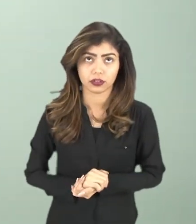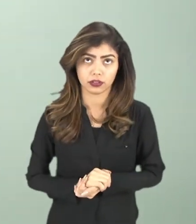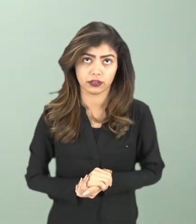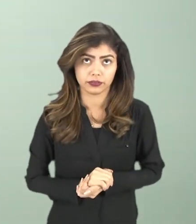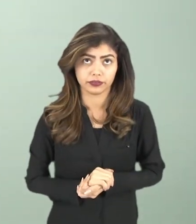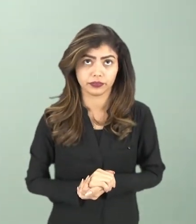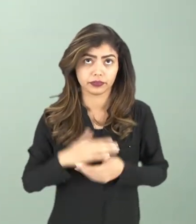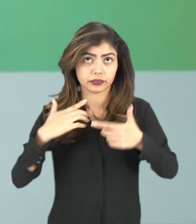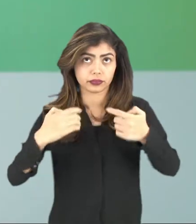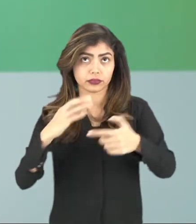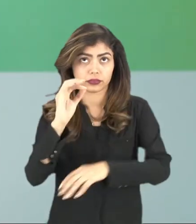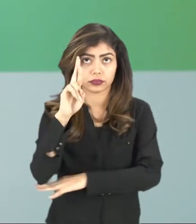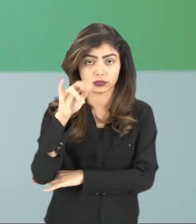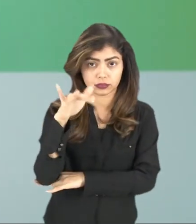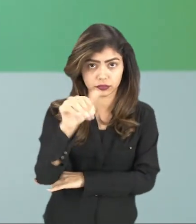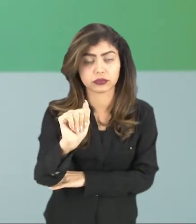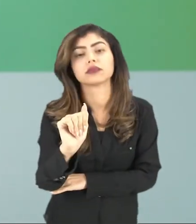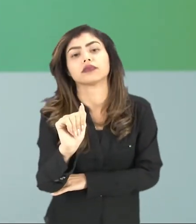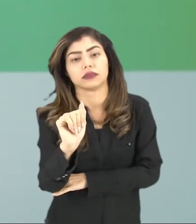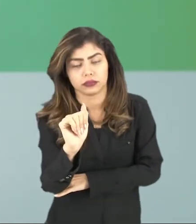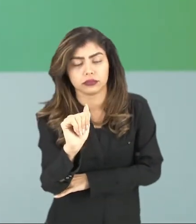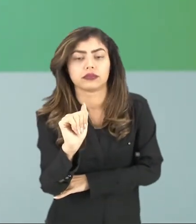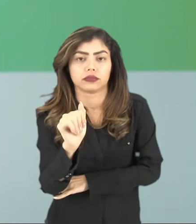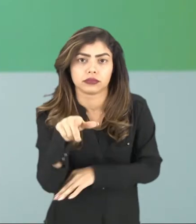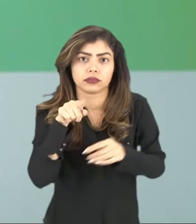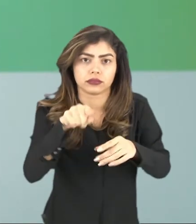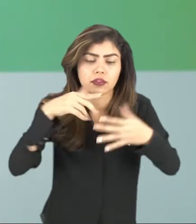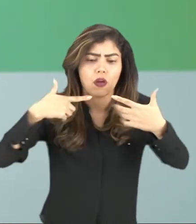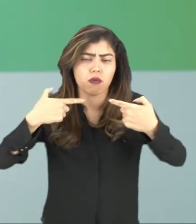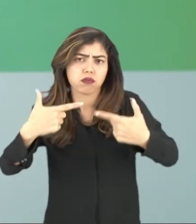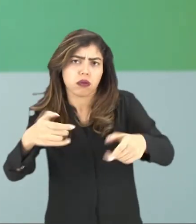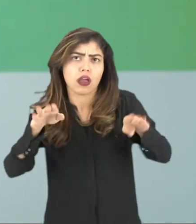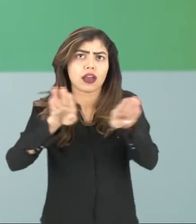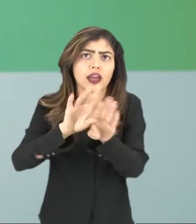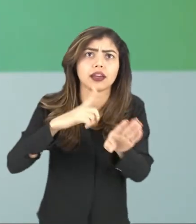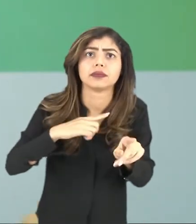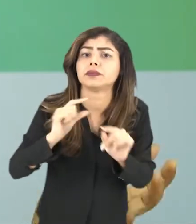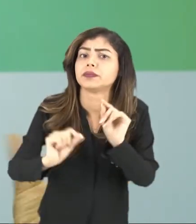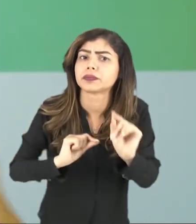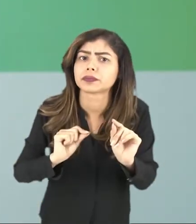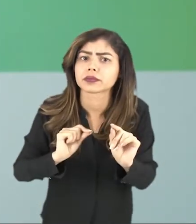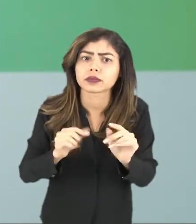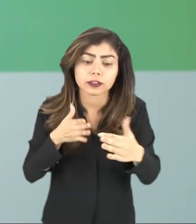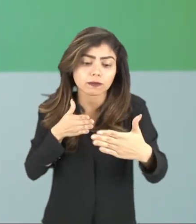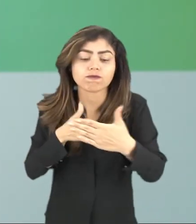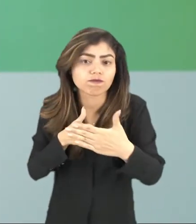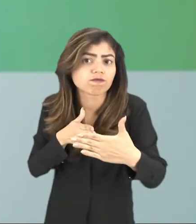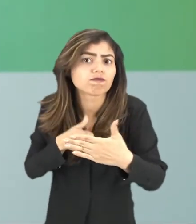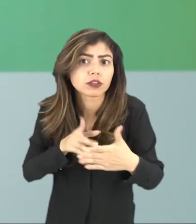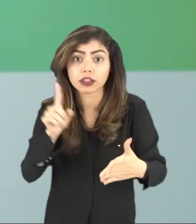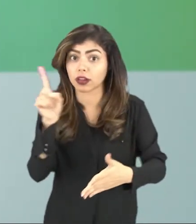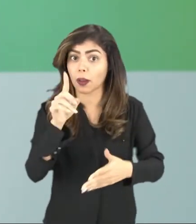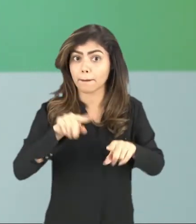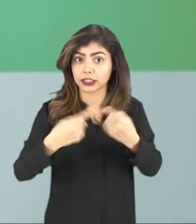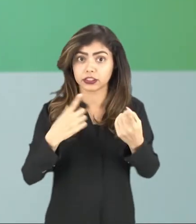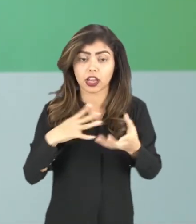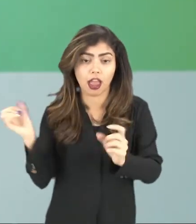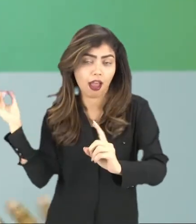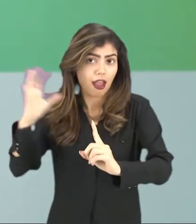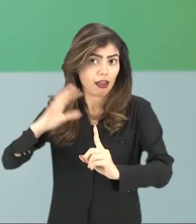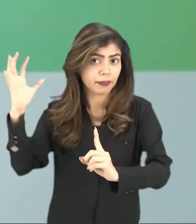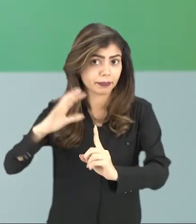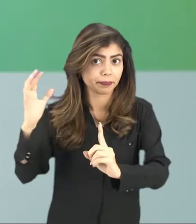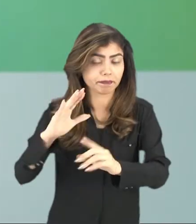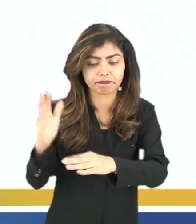E, a gente tem a Guerra da Coreia, né? Nessa Guerra da Coreia, como eu disse para vocês, eles não se enfrentaram, mas, a gente tem, aí, a influência em alguns